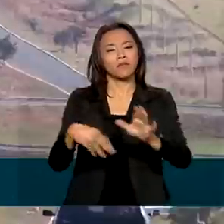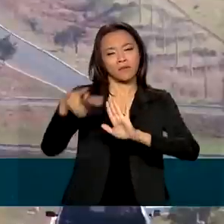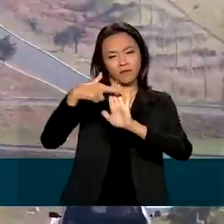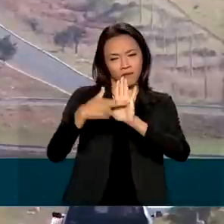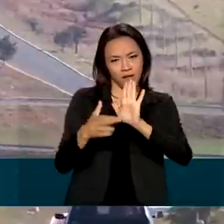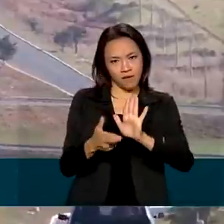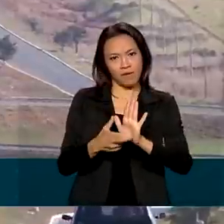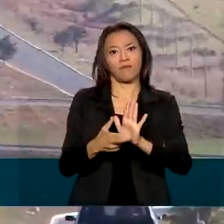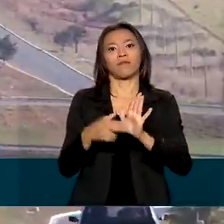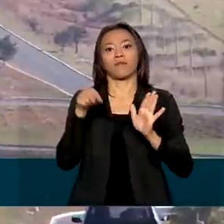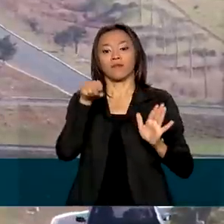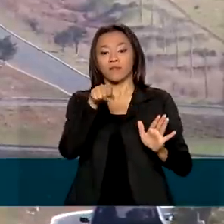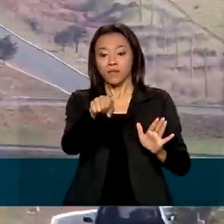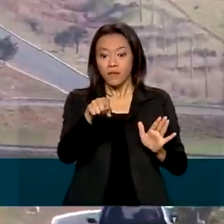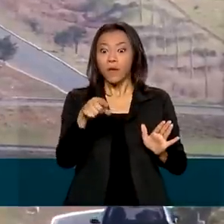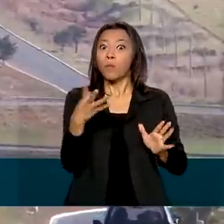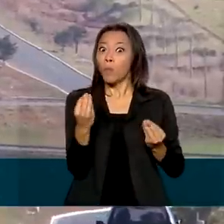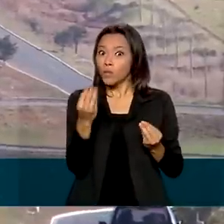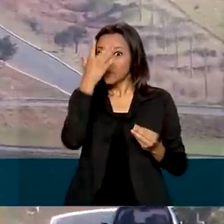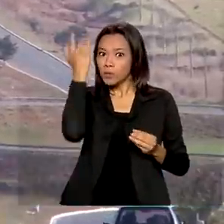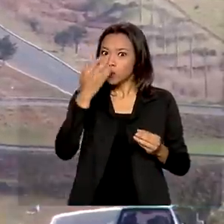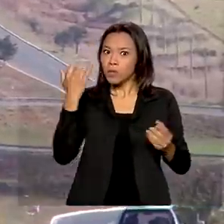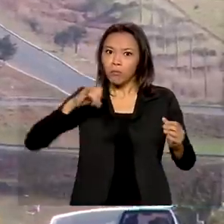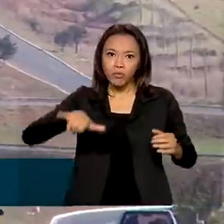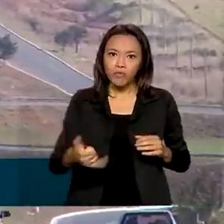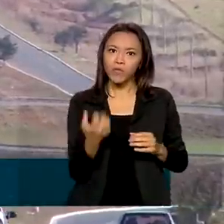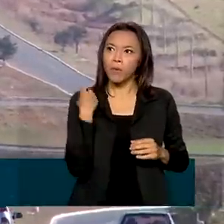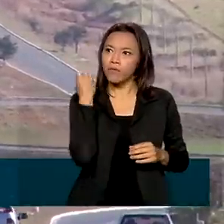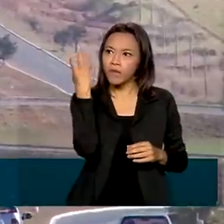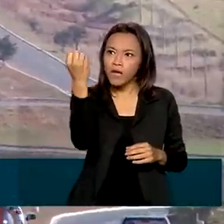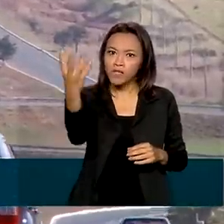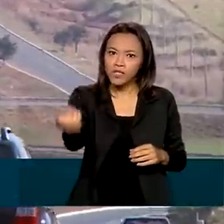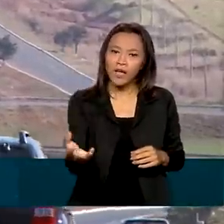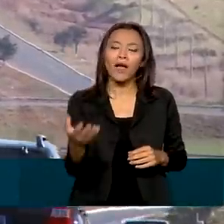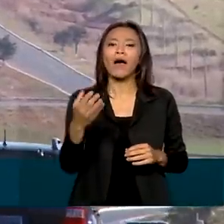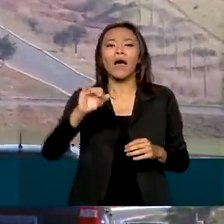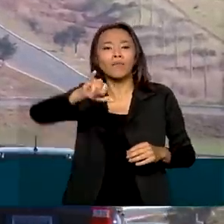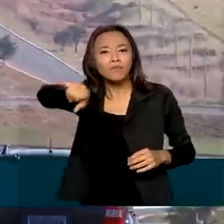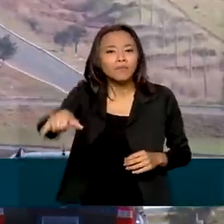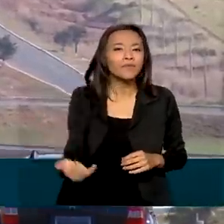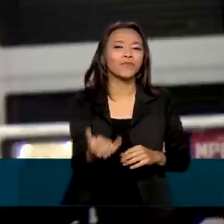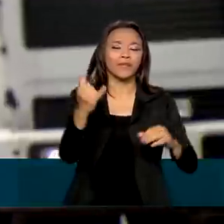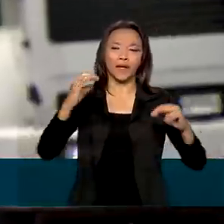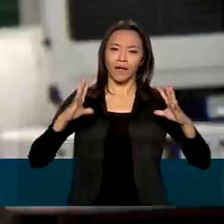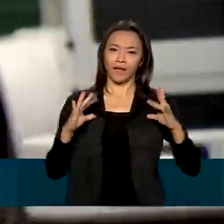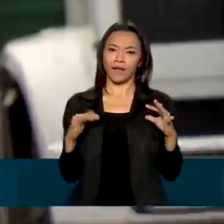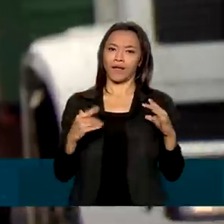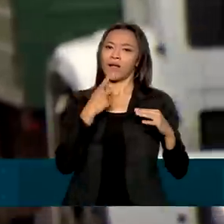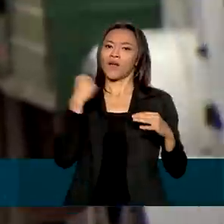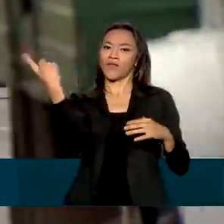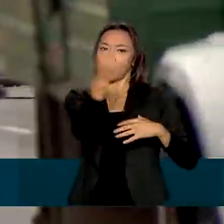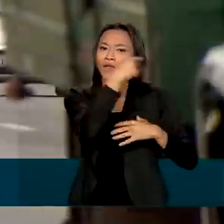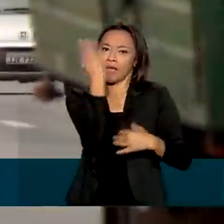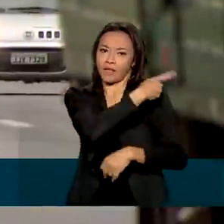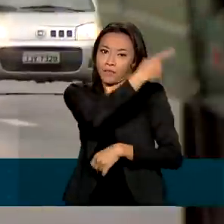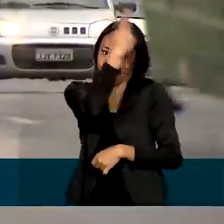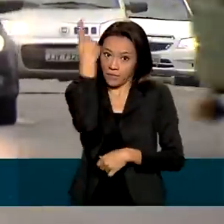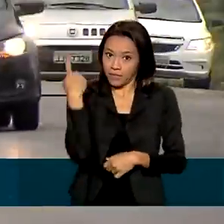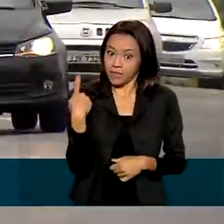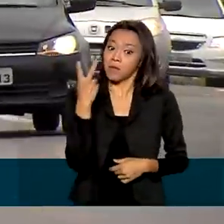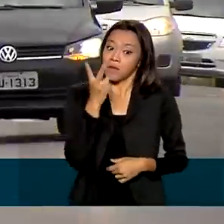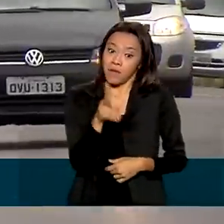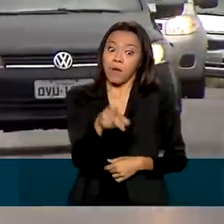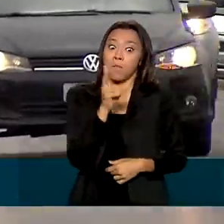doença, muita gente pegou a estrada para aproveitar o feriado do dia de Nossa Senhora Aparecida. Mesmo com mais carros nas